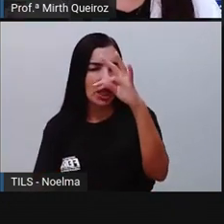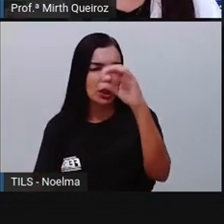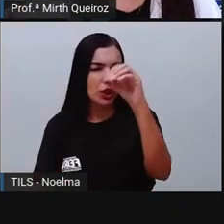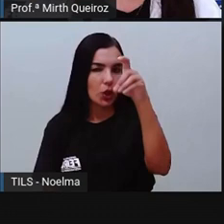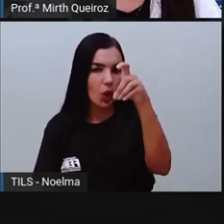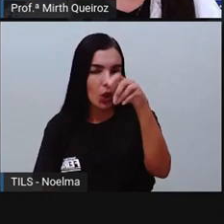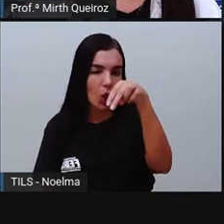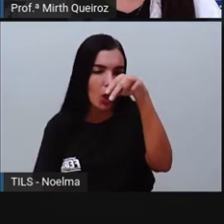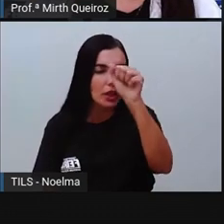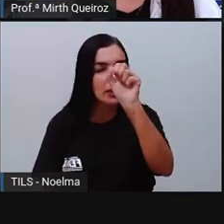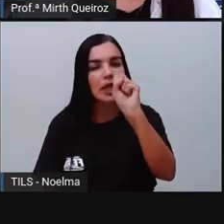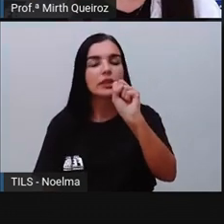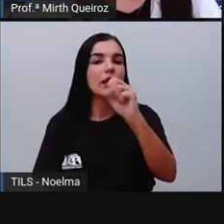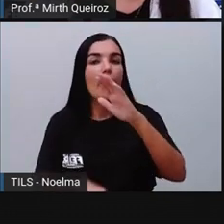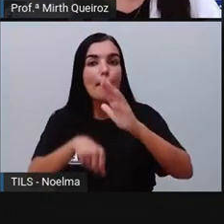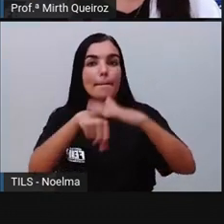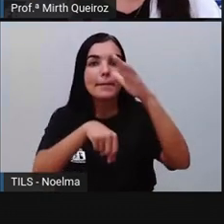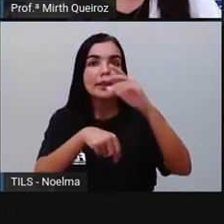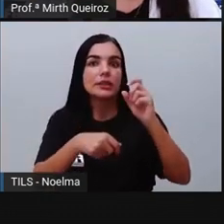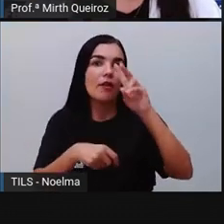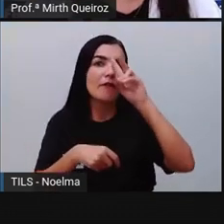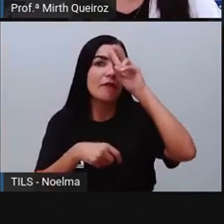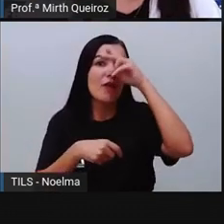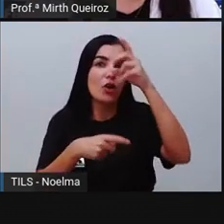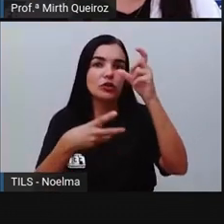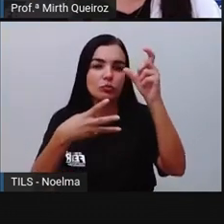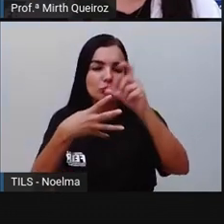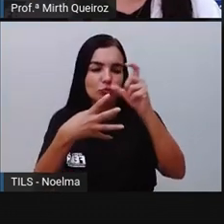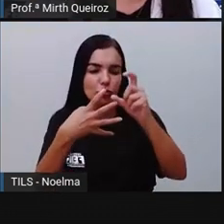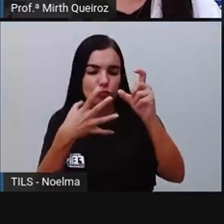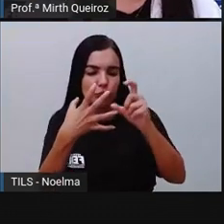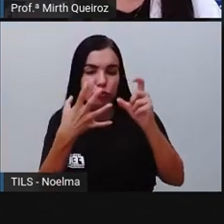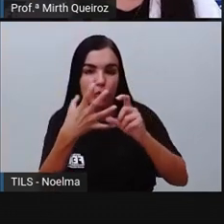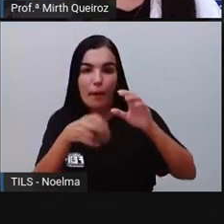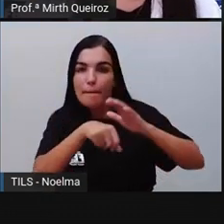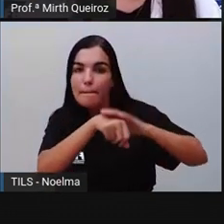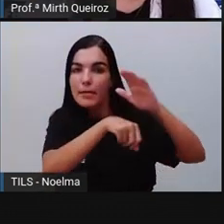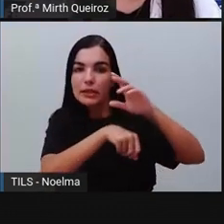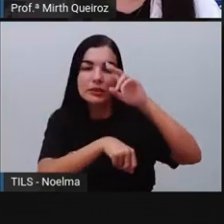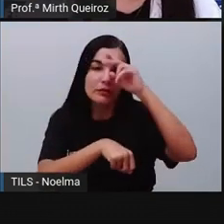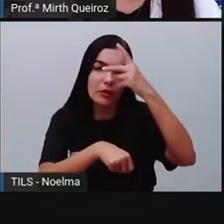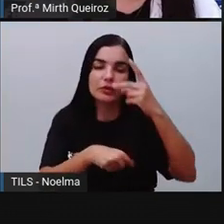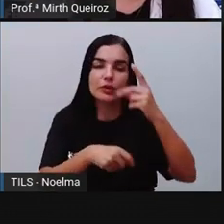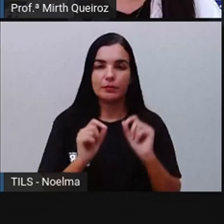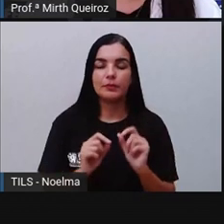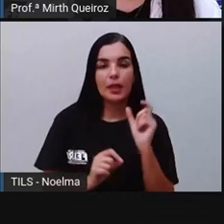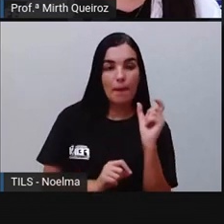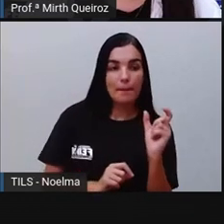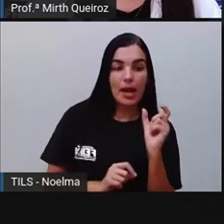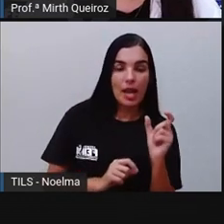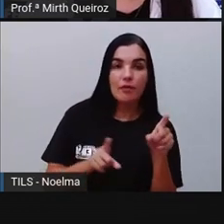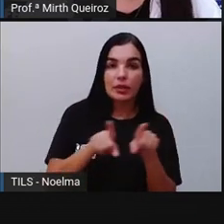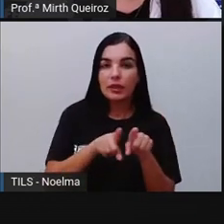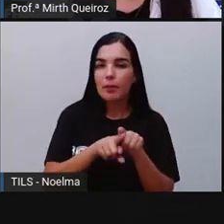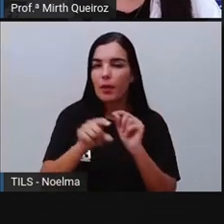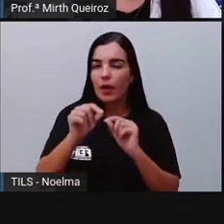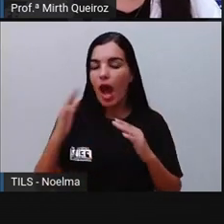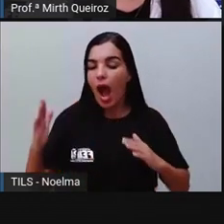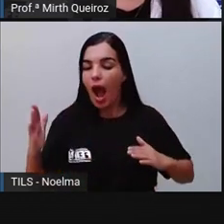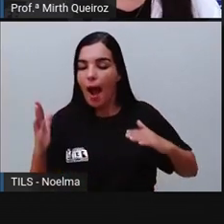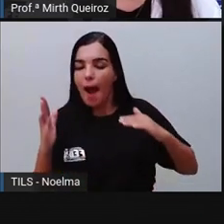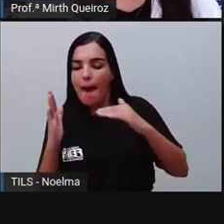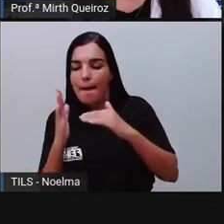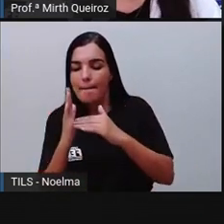é a sílaba mais forte, dita com maior intensidade. Palavras paroxítonas, a penúltima